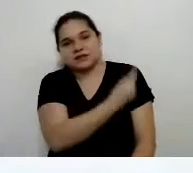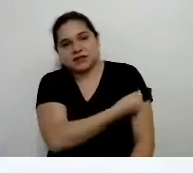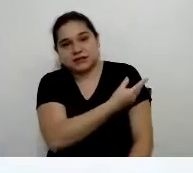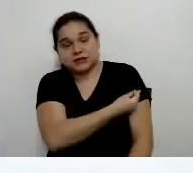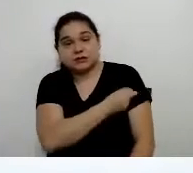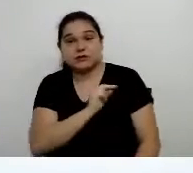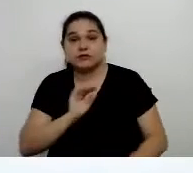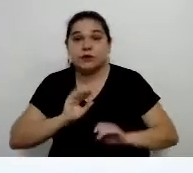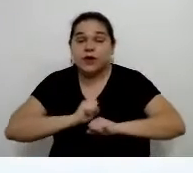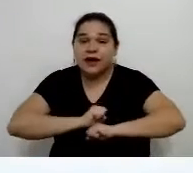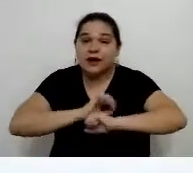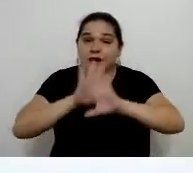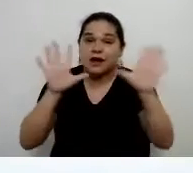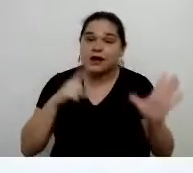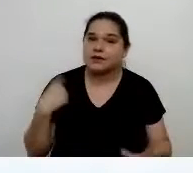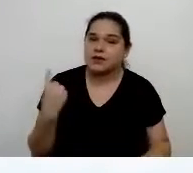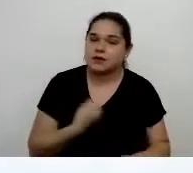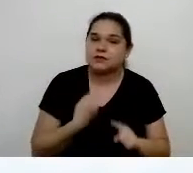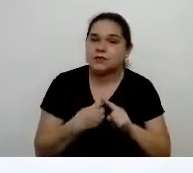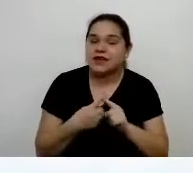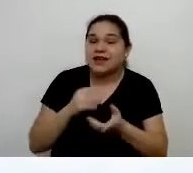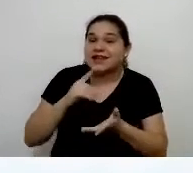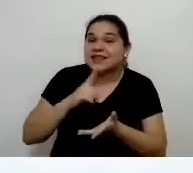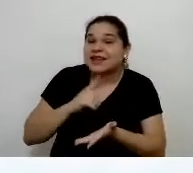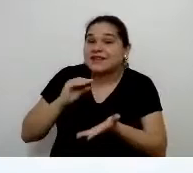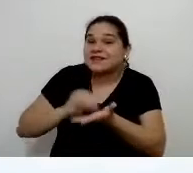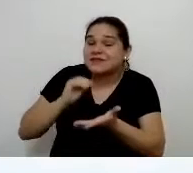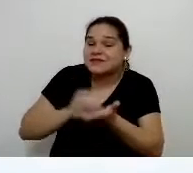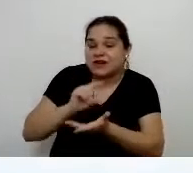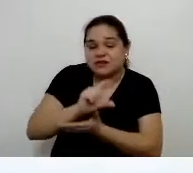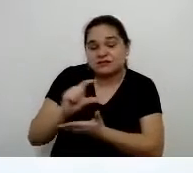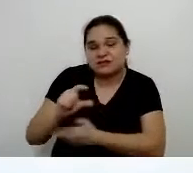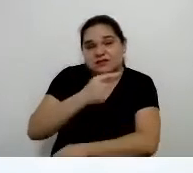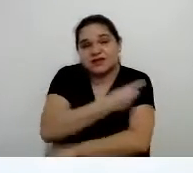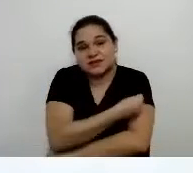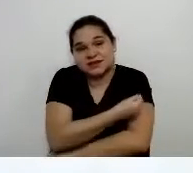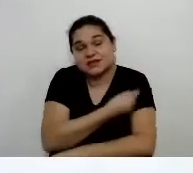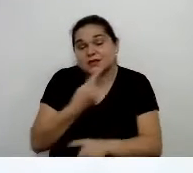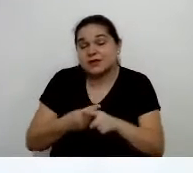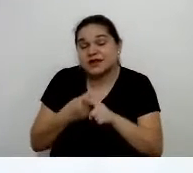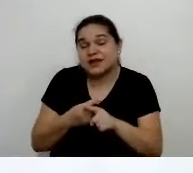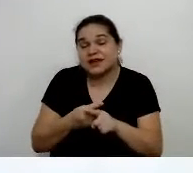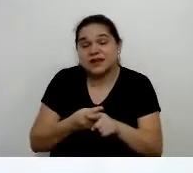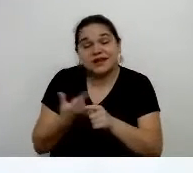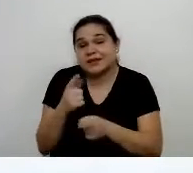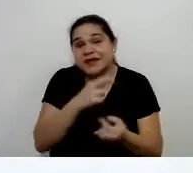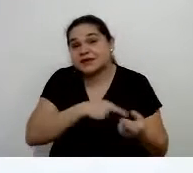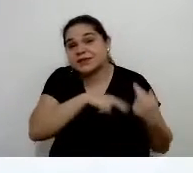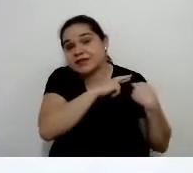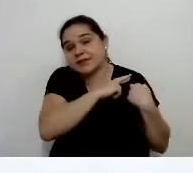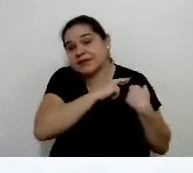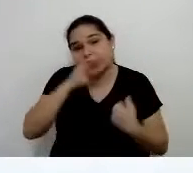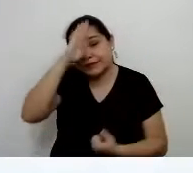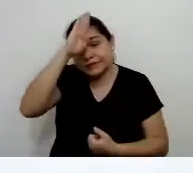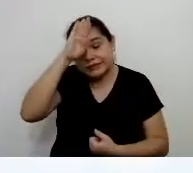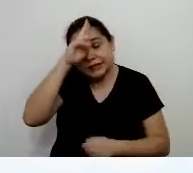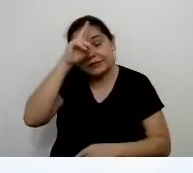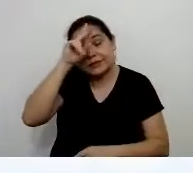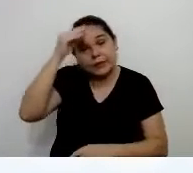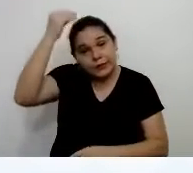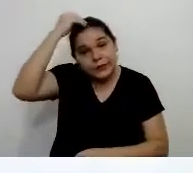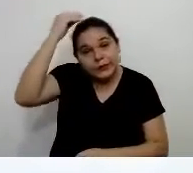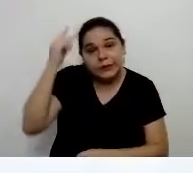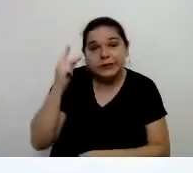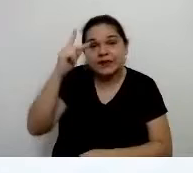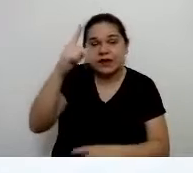momento, até porque pela escassez de doses, pela irresponsabilidade do presidente da República, não temos vacina o suficiente. Isso ficou muito claro, que as